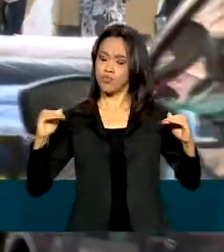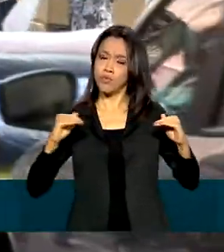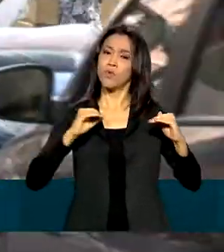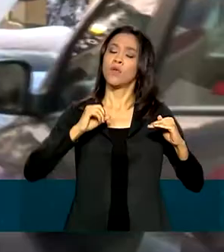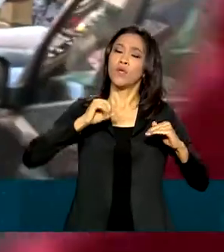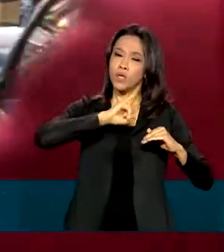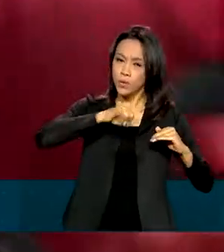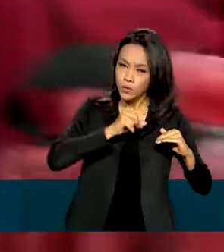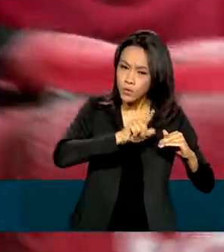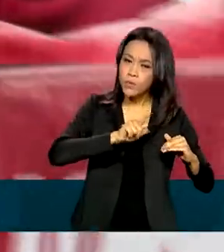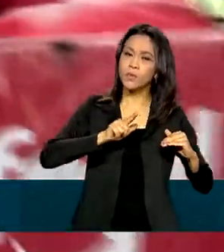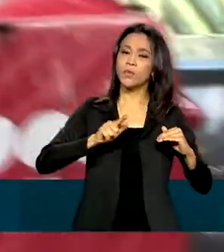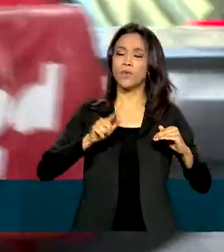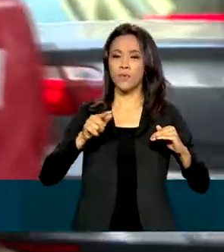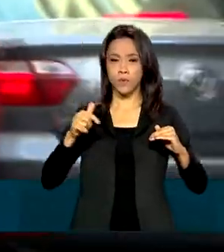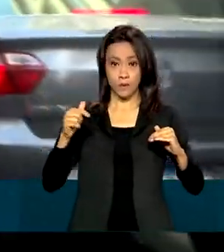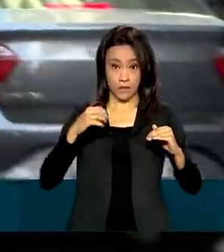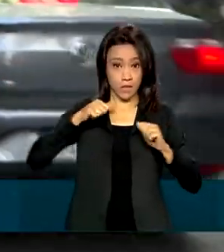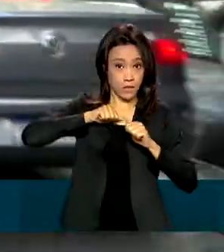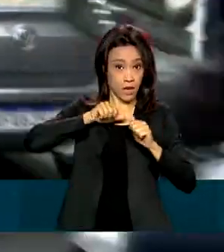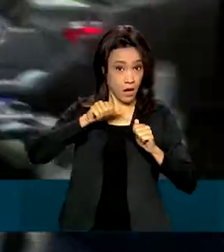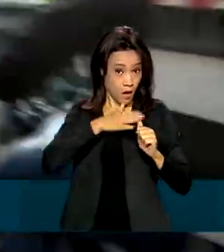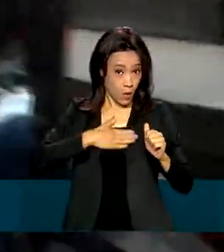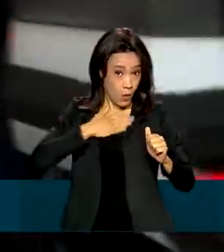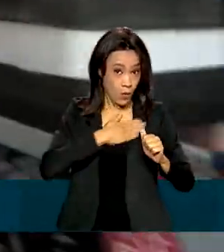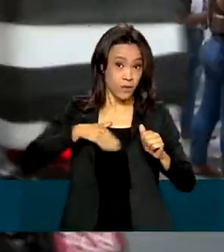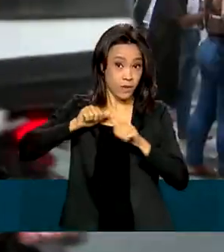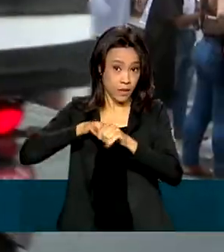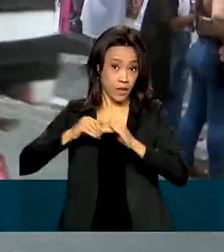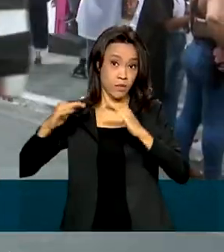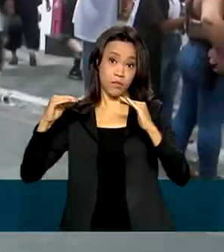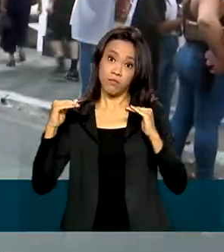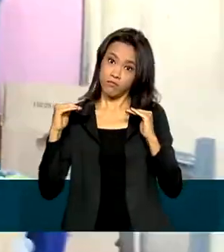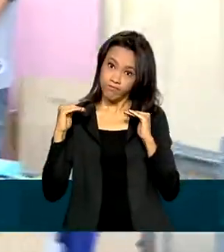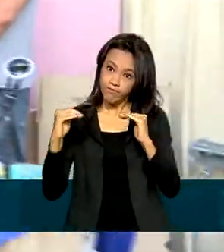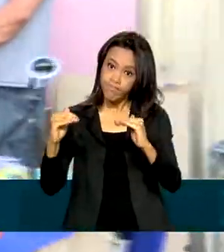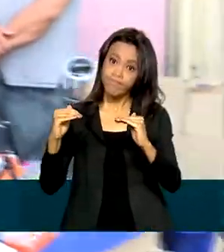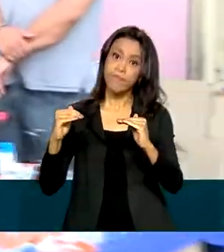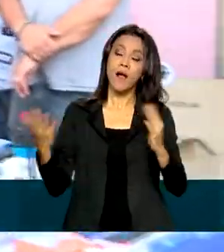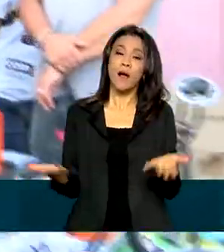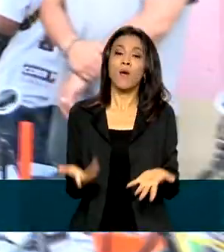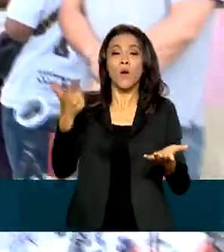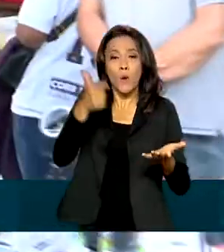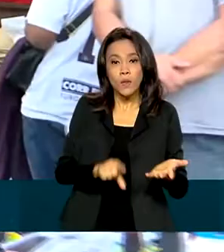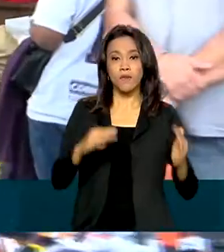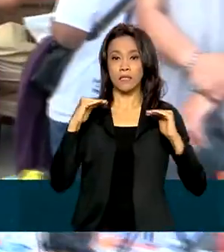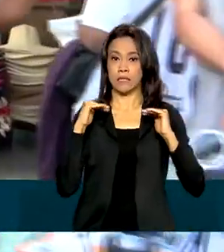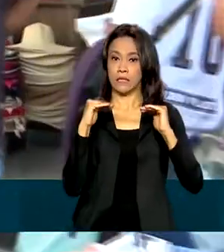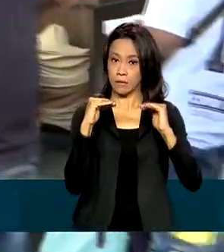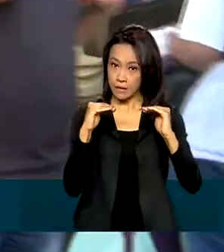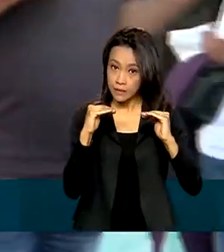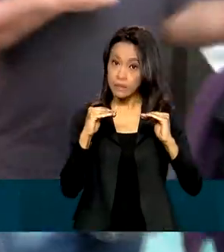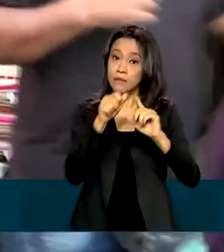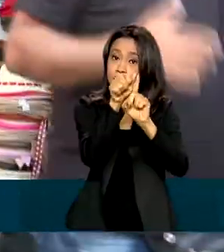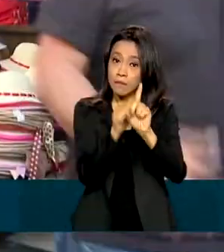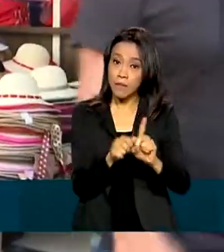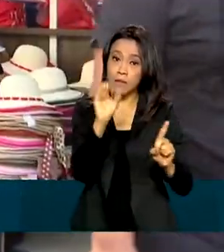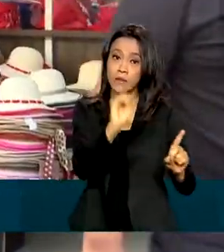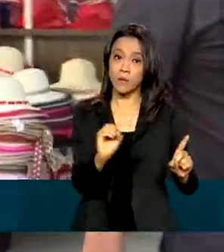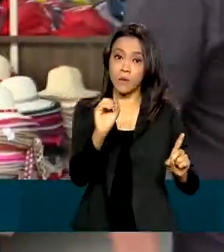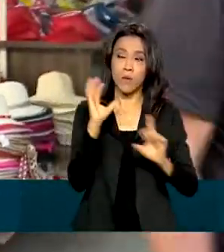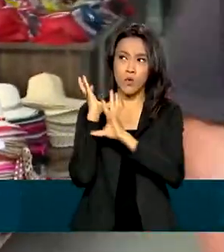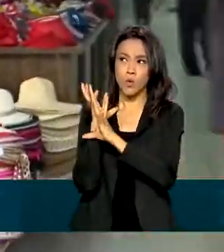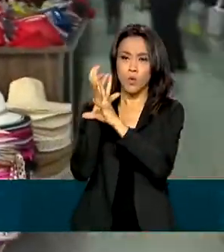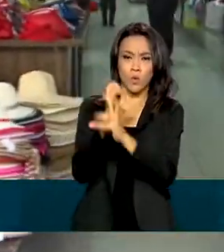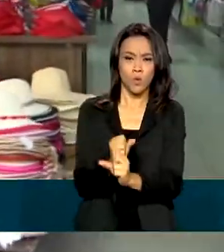consecutivas em agosto e setembro. E temos agora, mais uma vez, estabilidade em outubro. Com isso, o acumulado